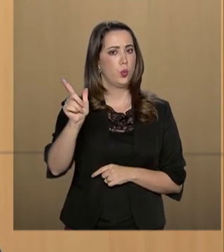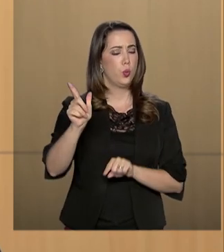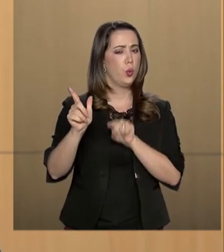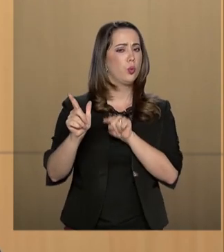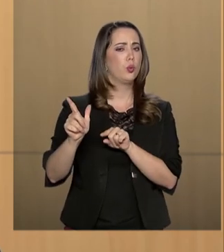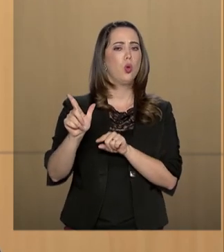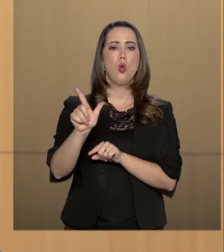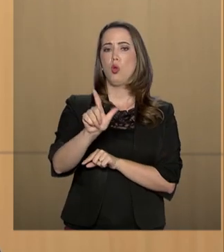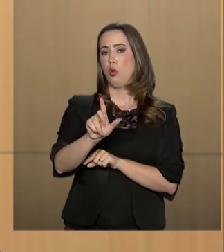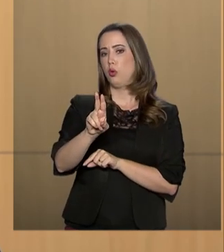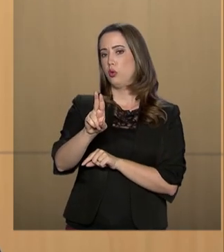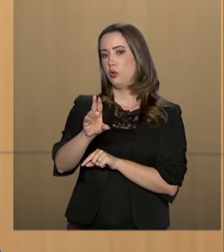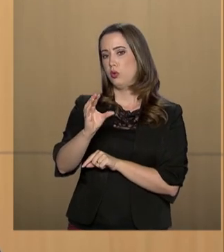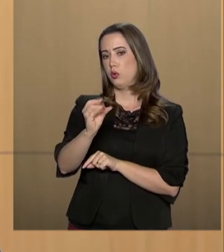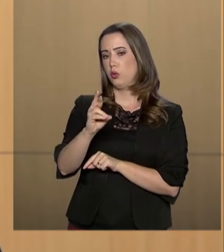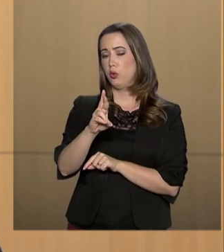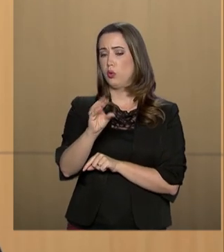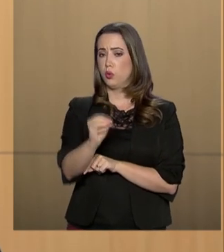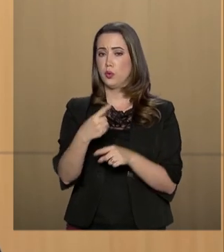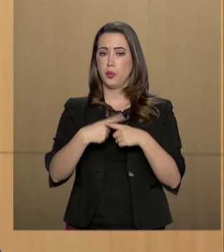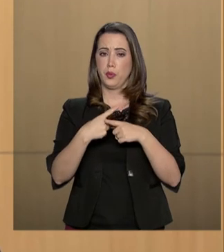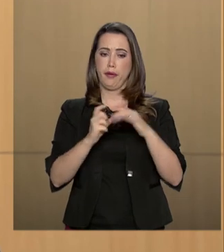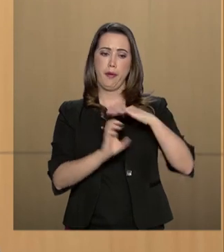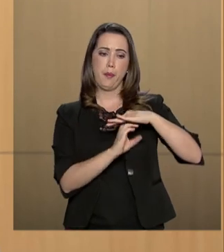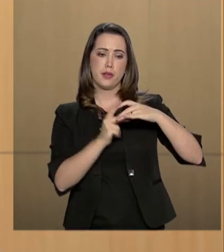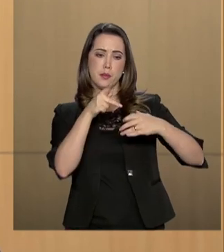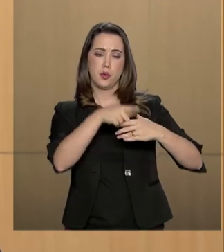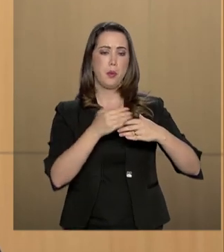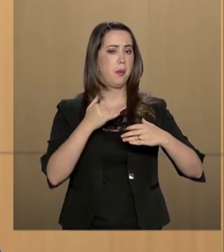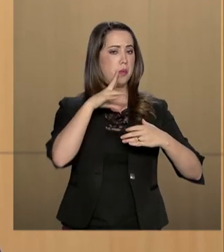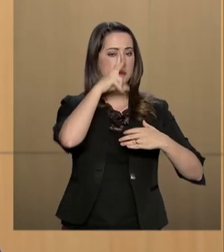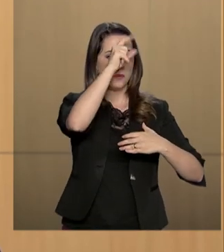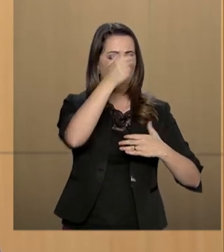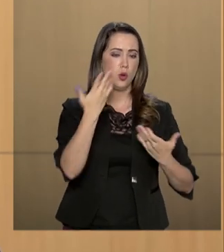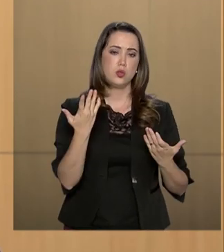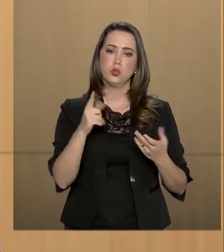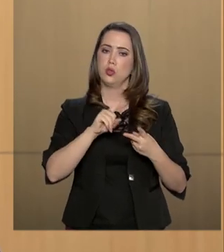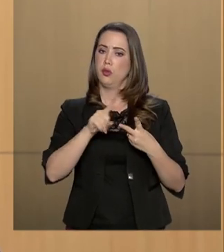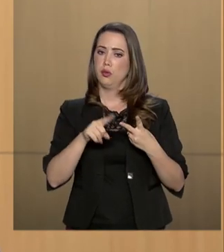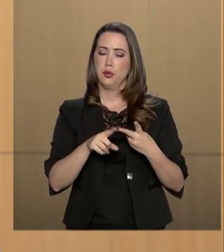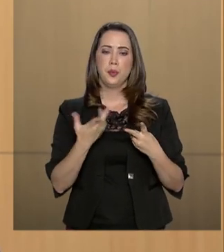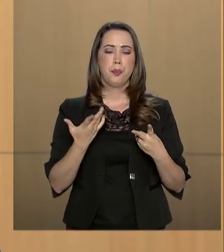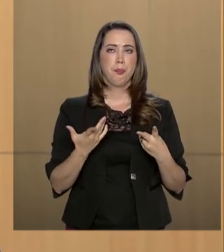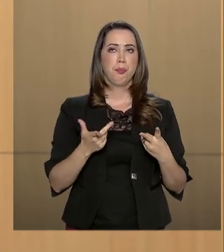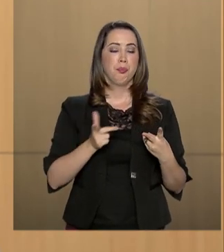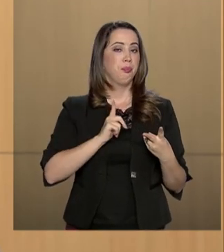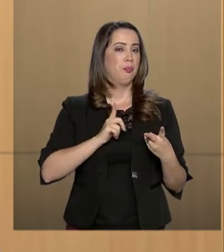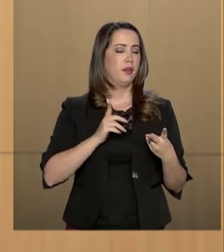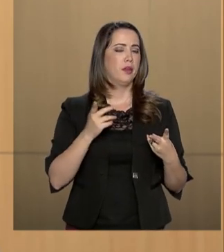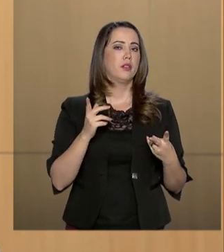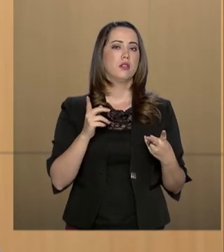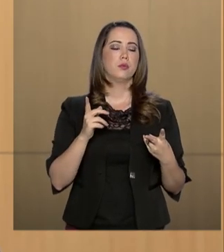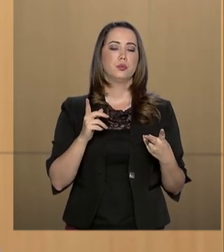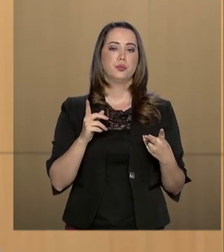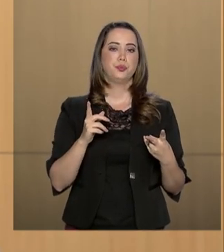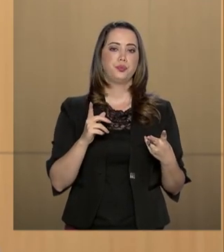reflete o fato de que a Petrobras está mais forte, reflete o fato de que lá